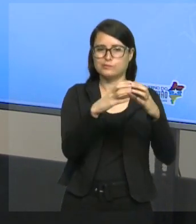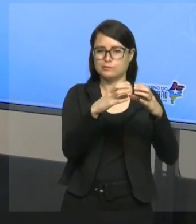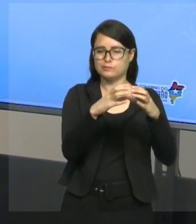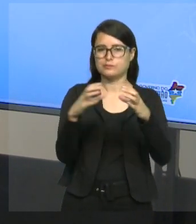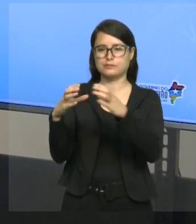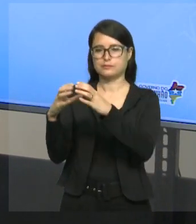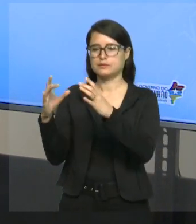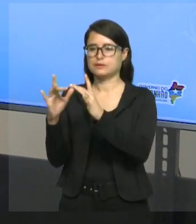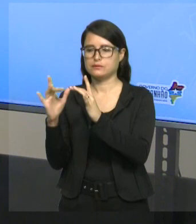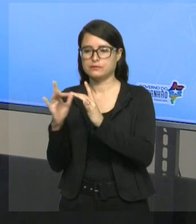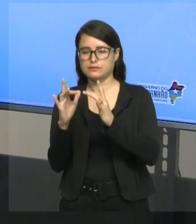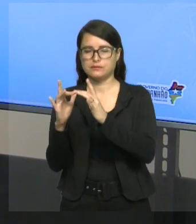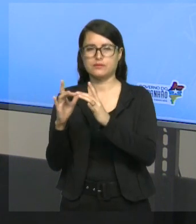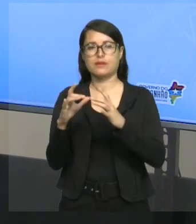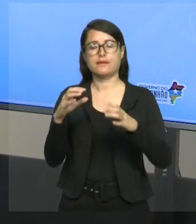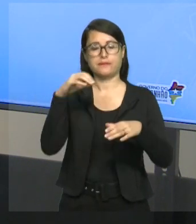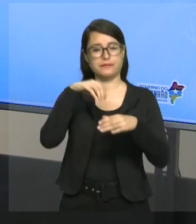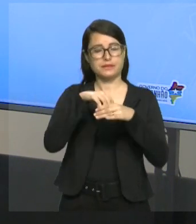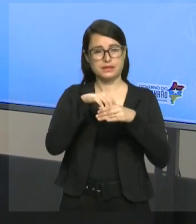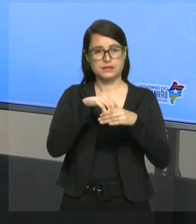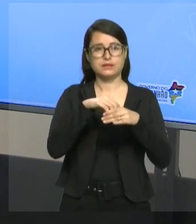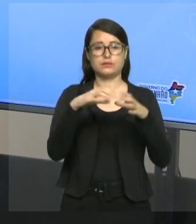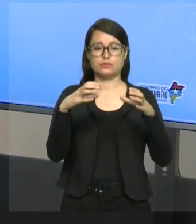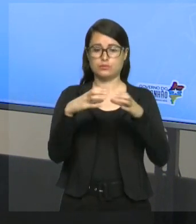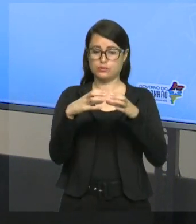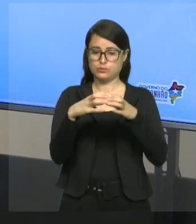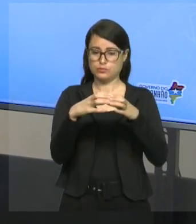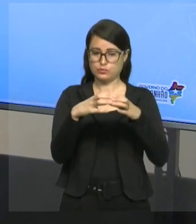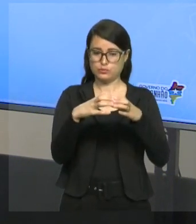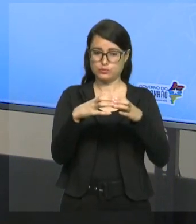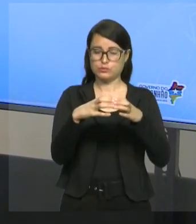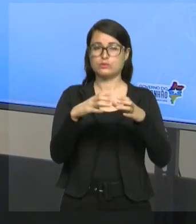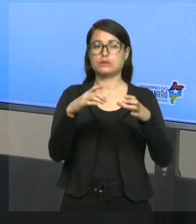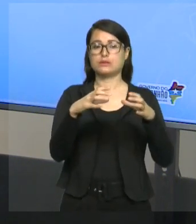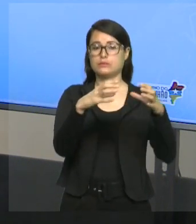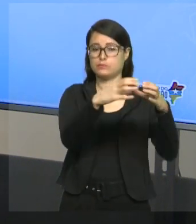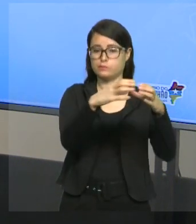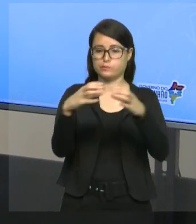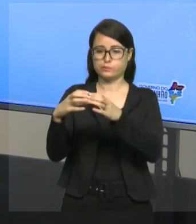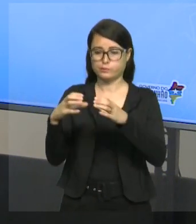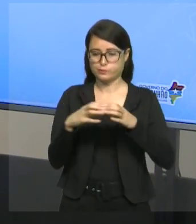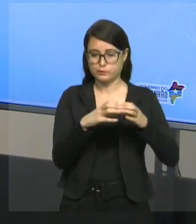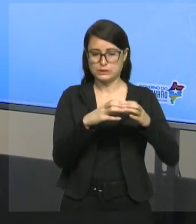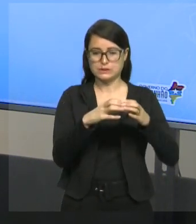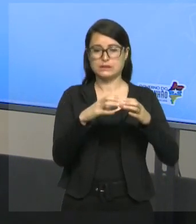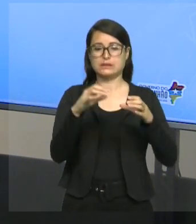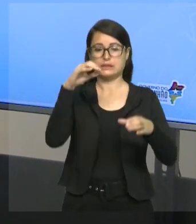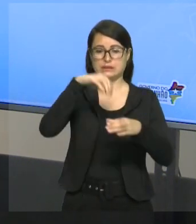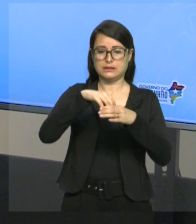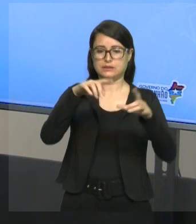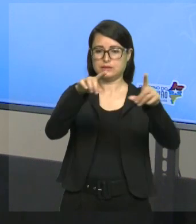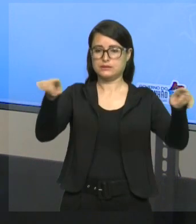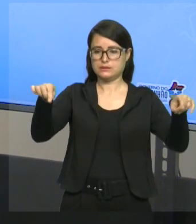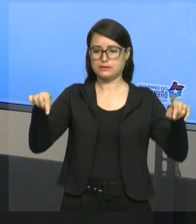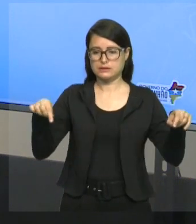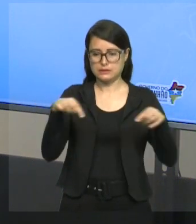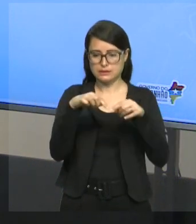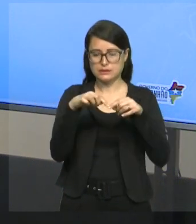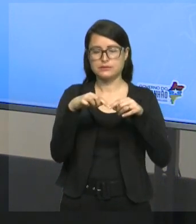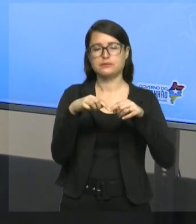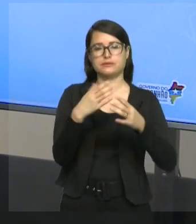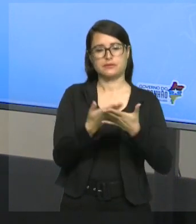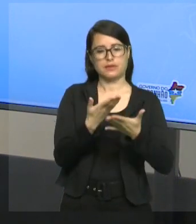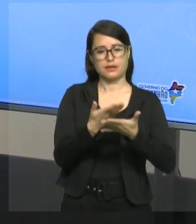conjuntos que estão dentro do conjunto maior que é a sala de aula. Esses conjuntos menores